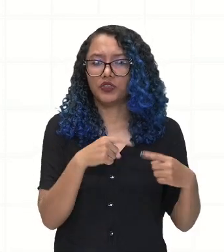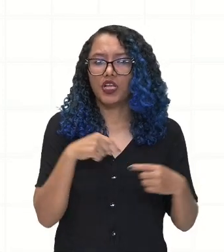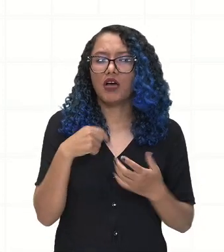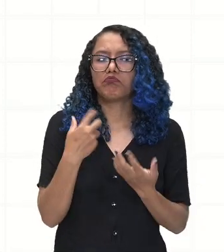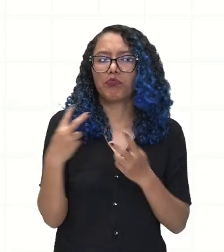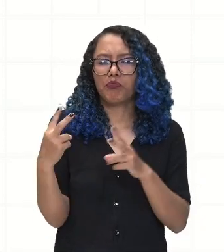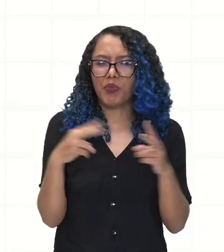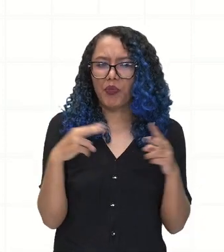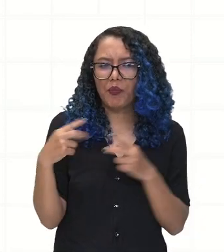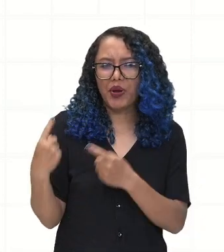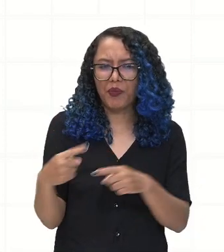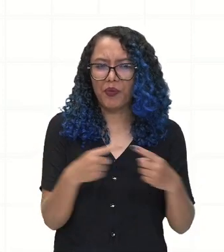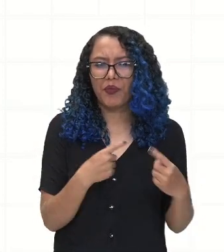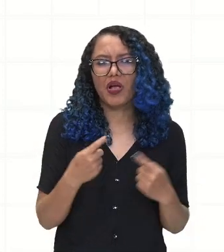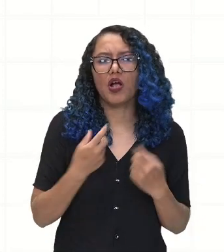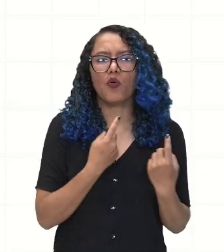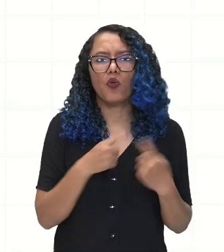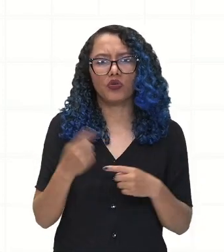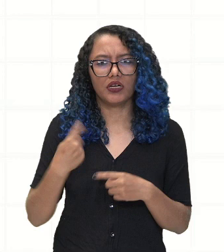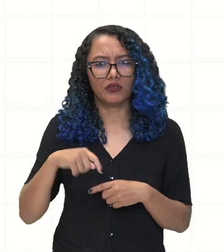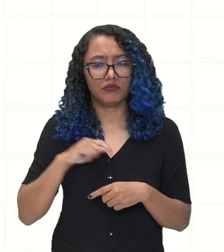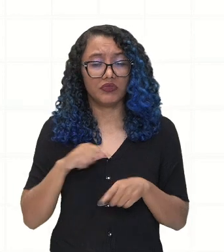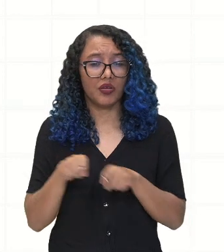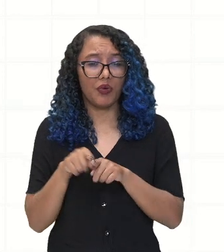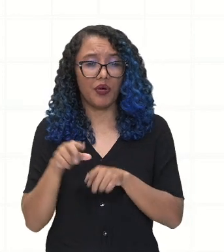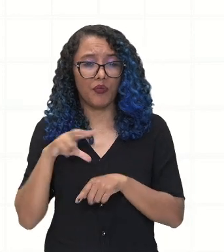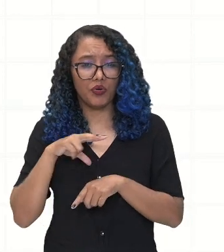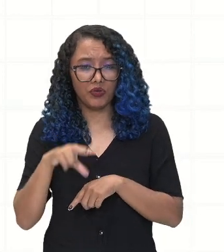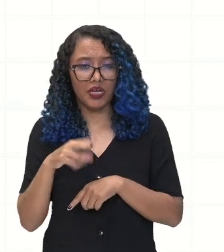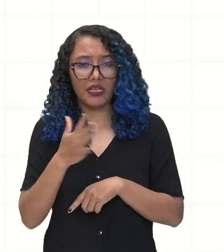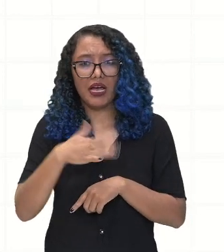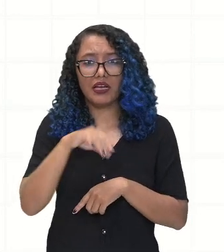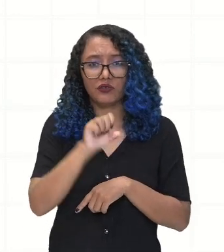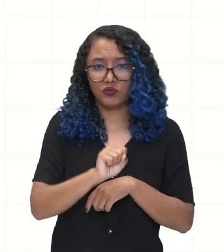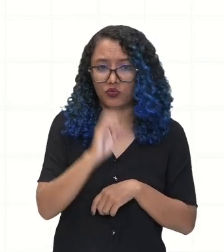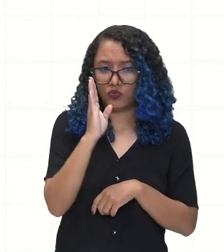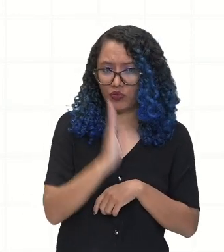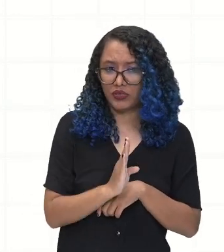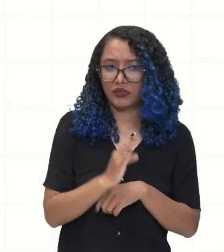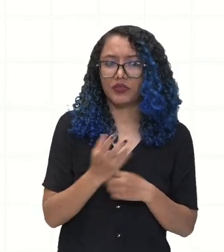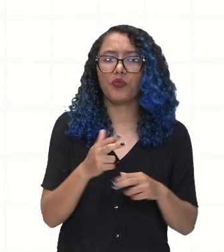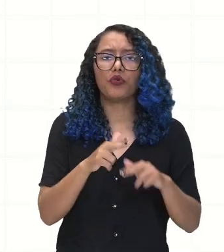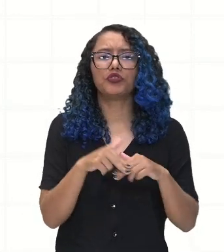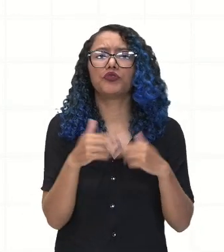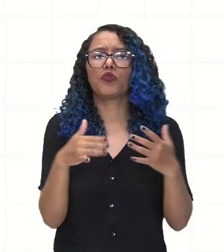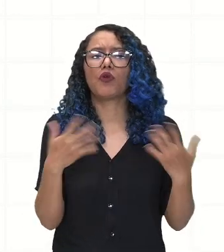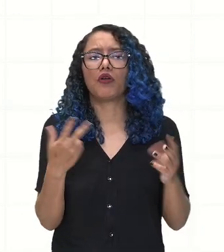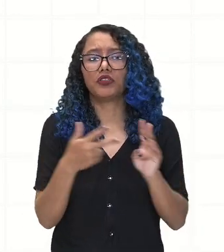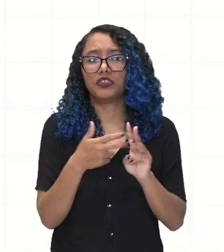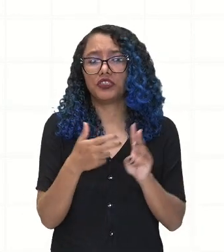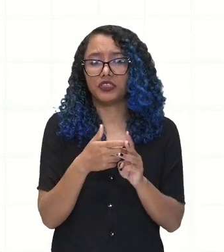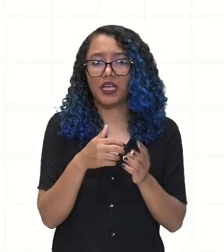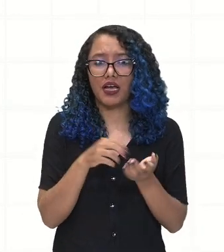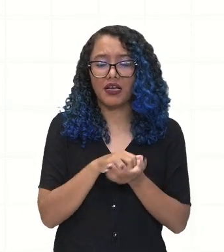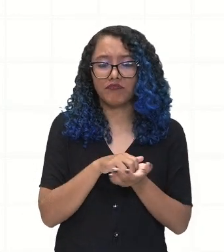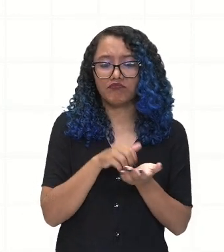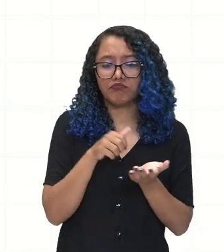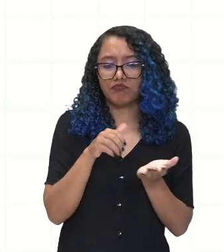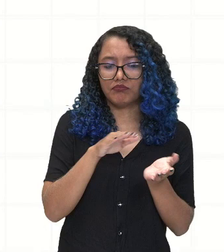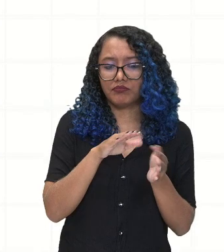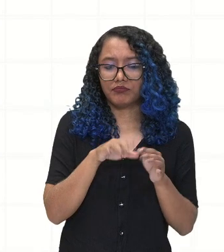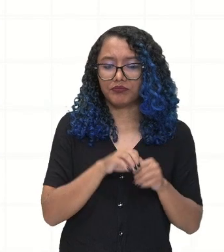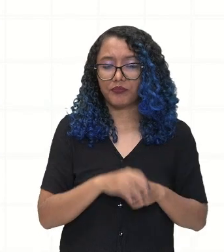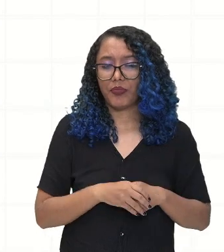Brasil. E o motivo? Indígenas recusaram-se a sair de seu território com a